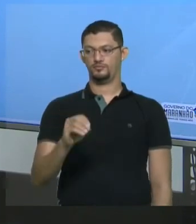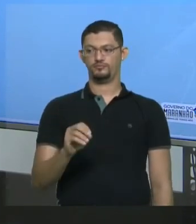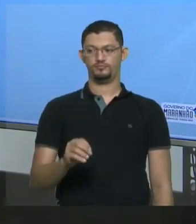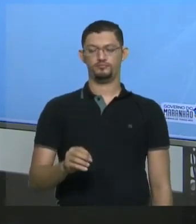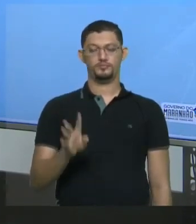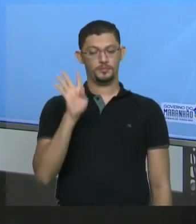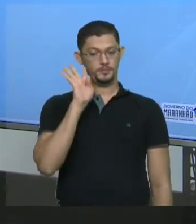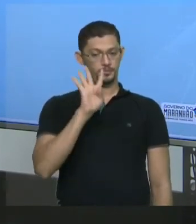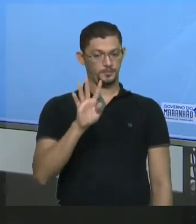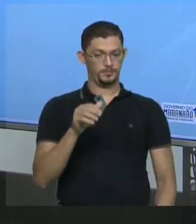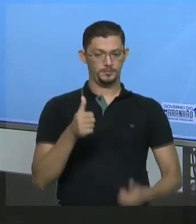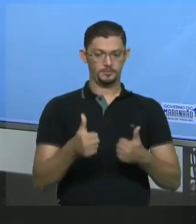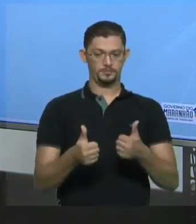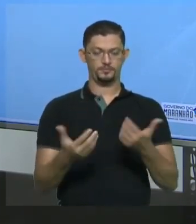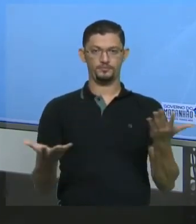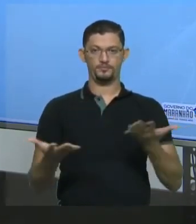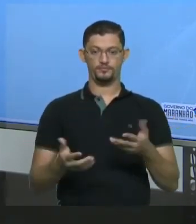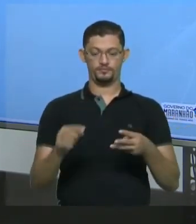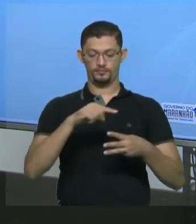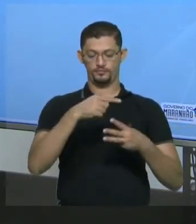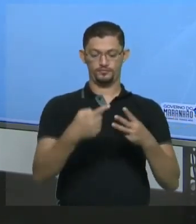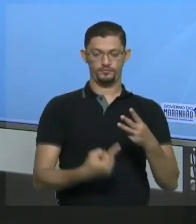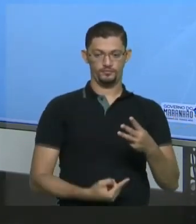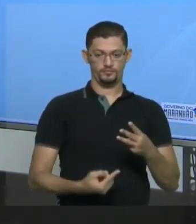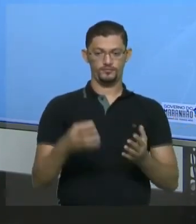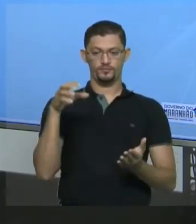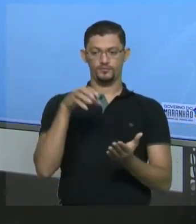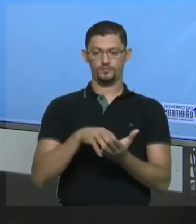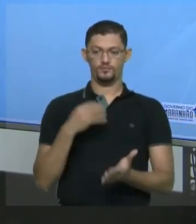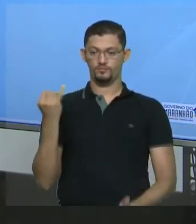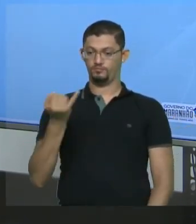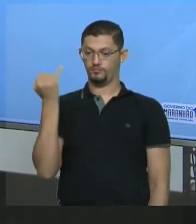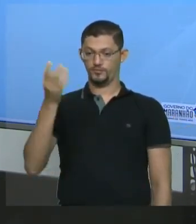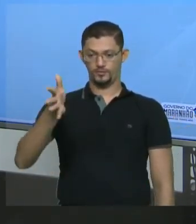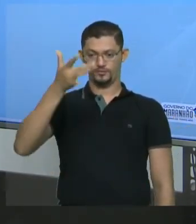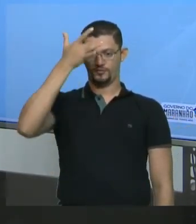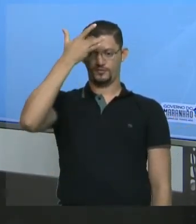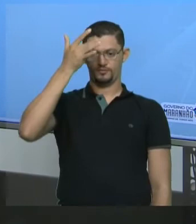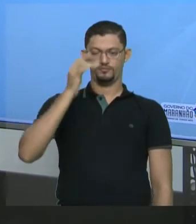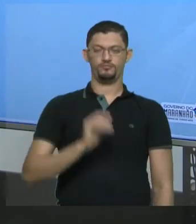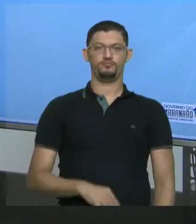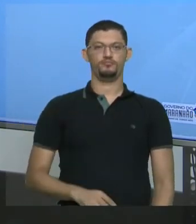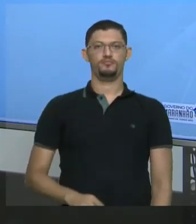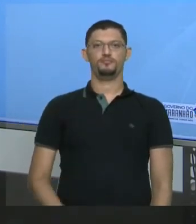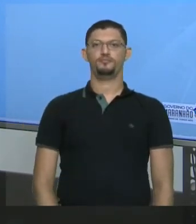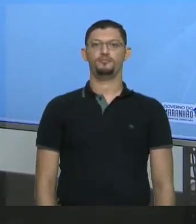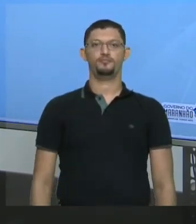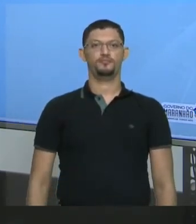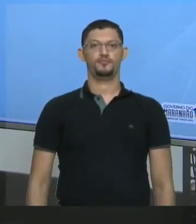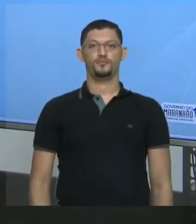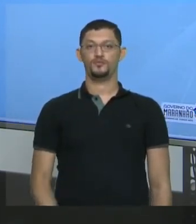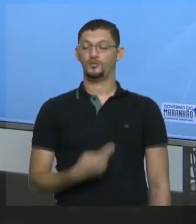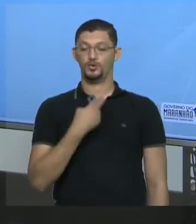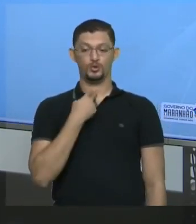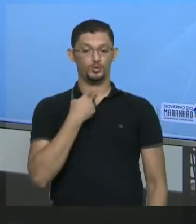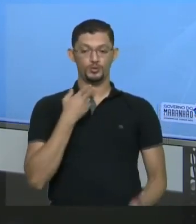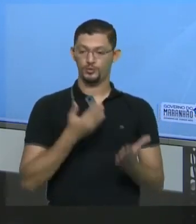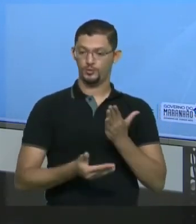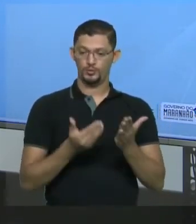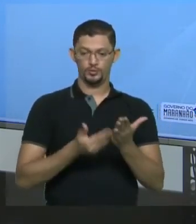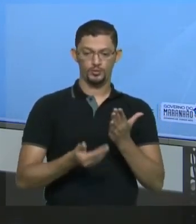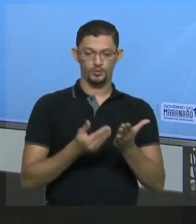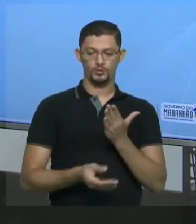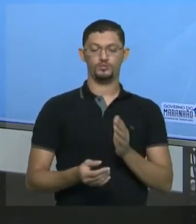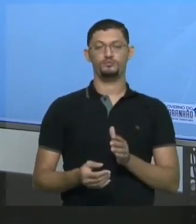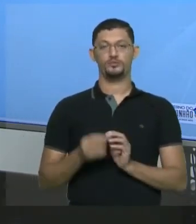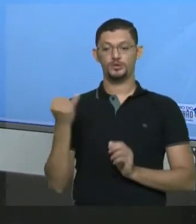Beleza? Então, já vimos três concentrações importantes, não te esquece, qualquer coisa volta. Não pode perder, porque são concentrações